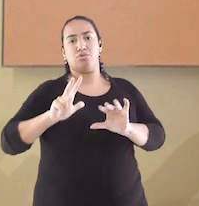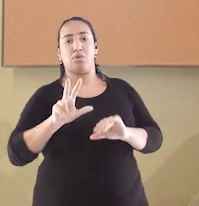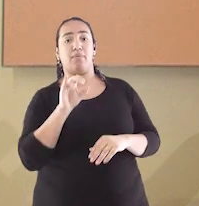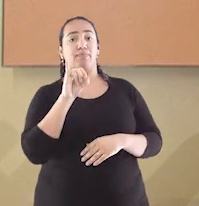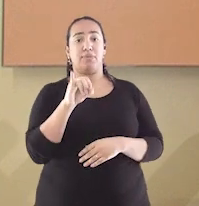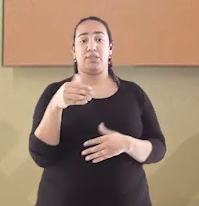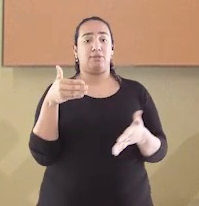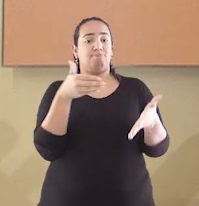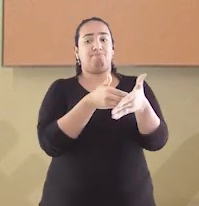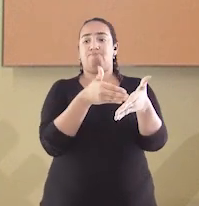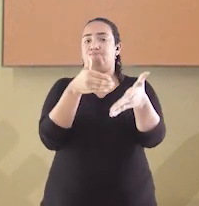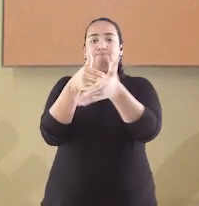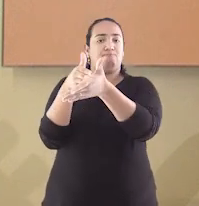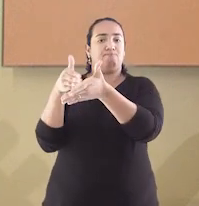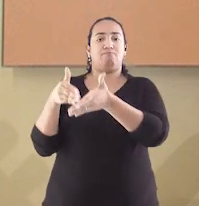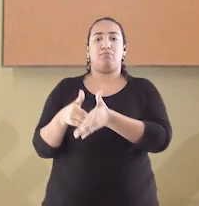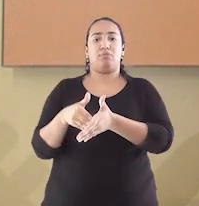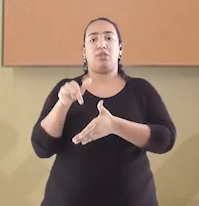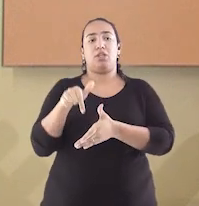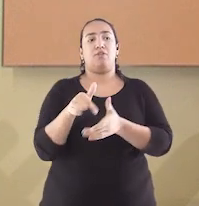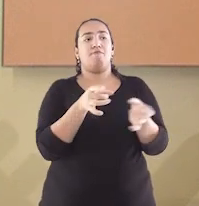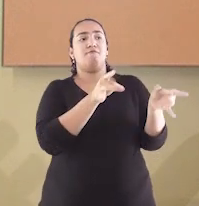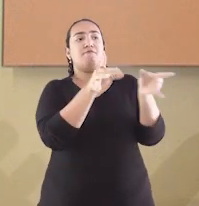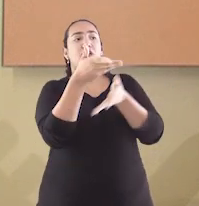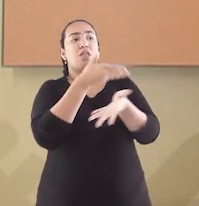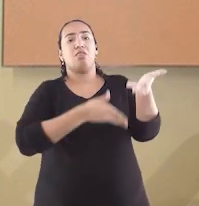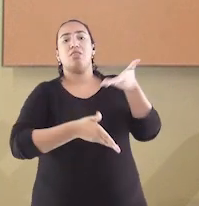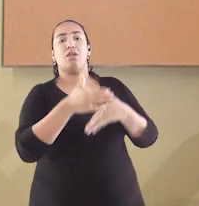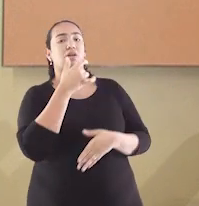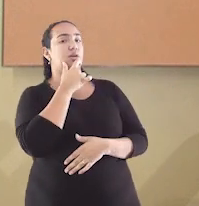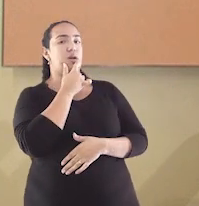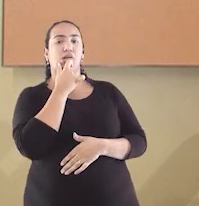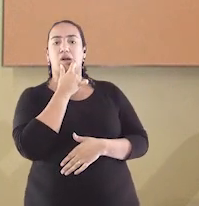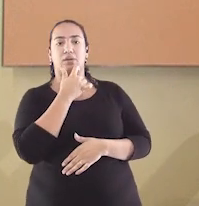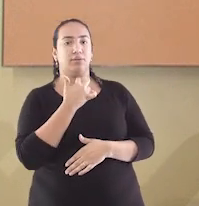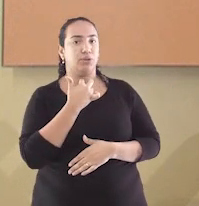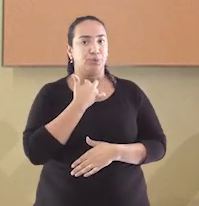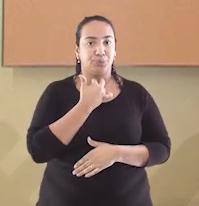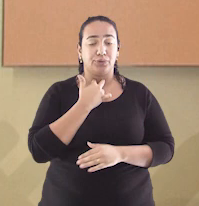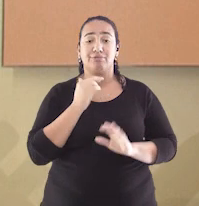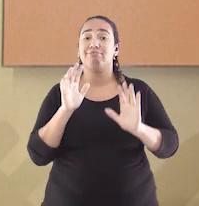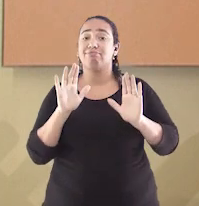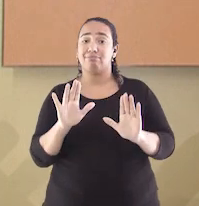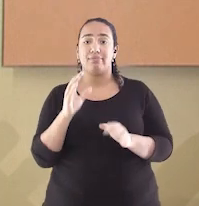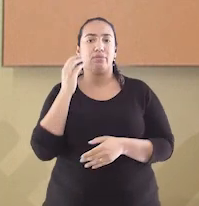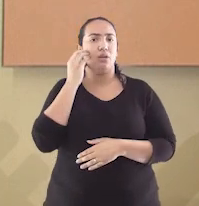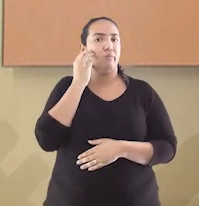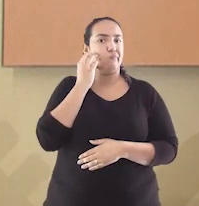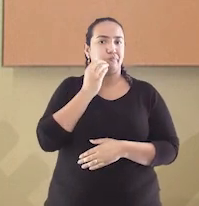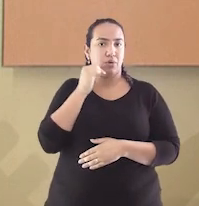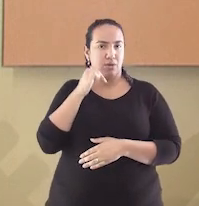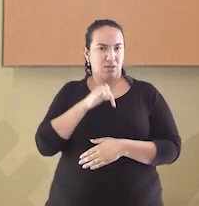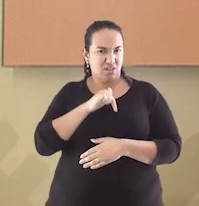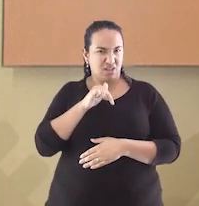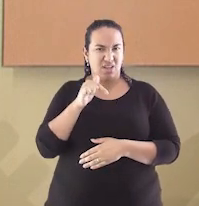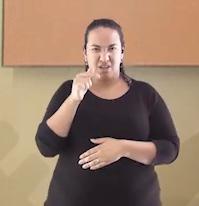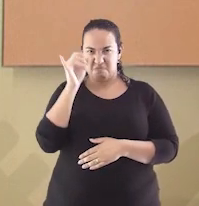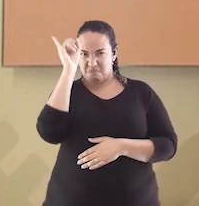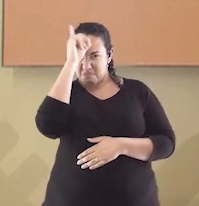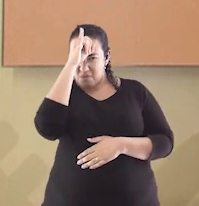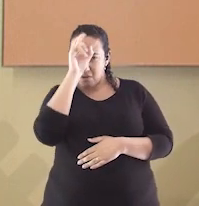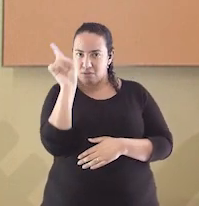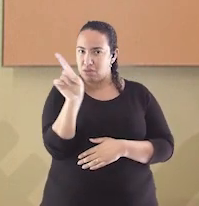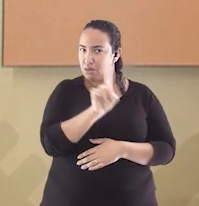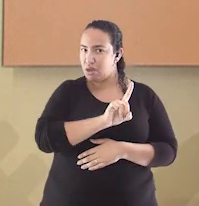ao bloqueio continental, que seria parar de fazer comércio com a Inglaterra. Mas Dom João, que não era bobo nem nada, se